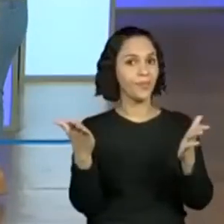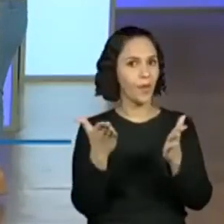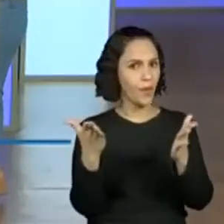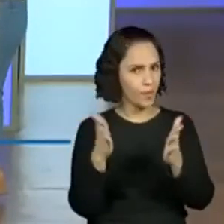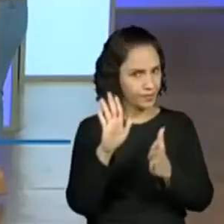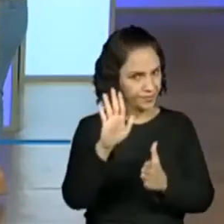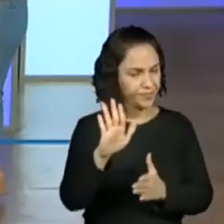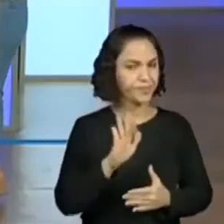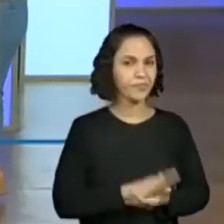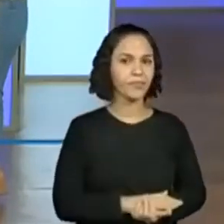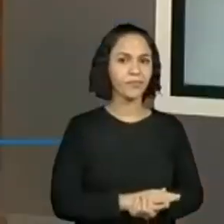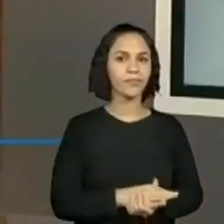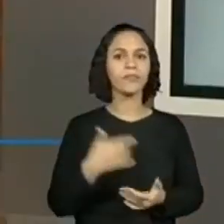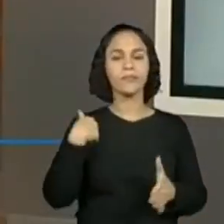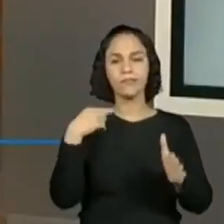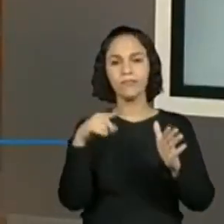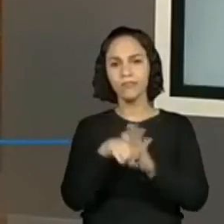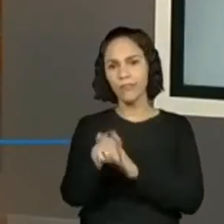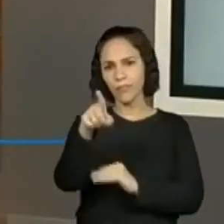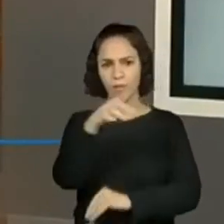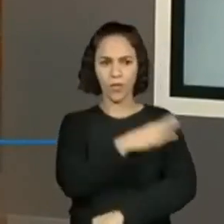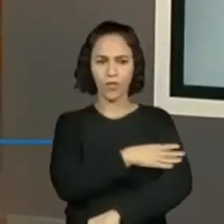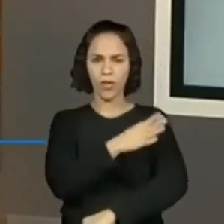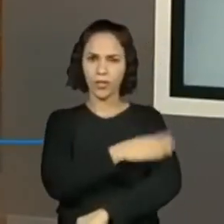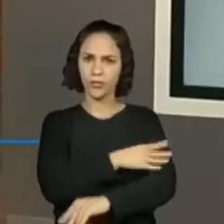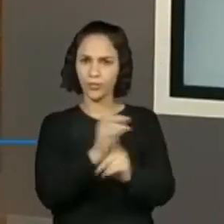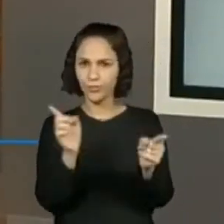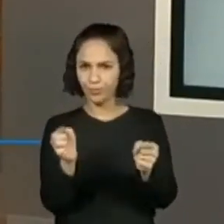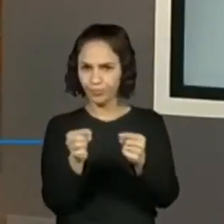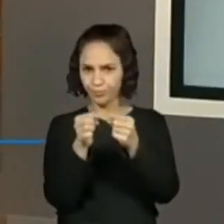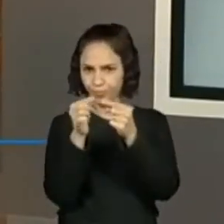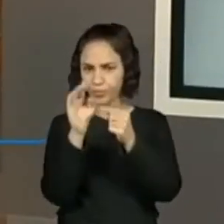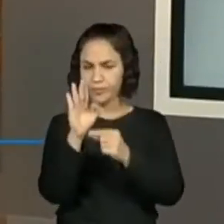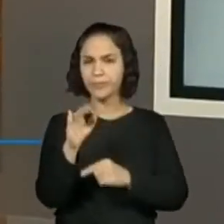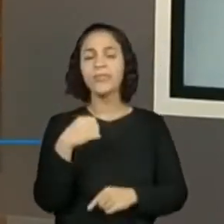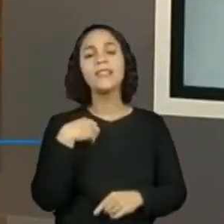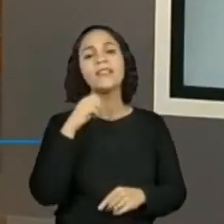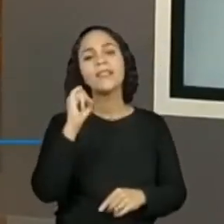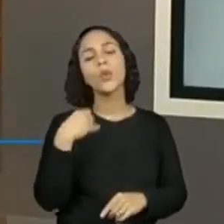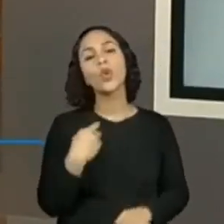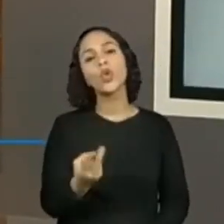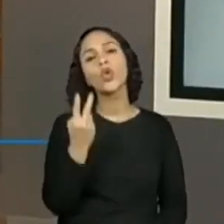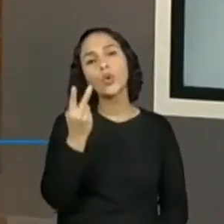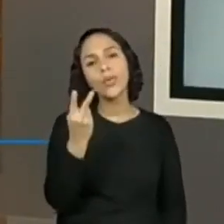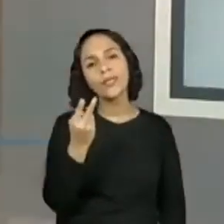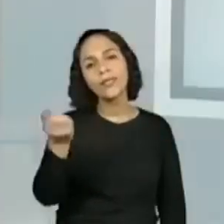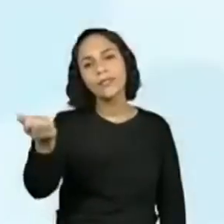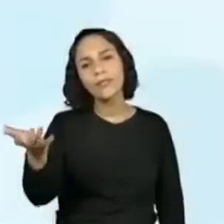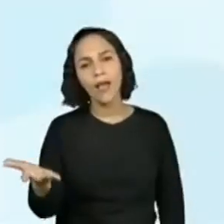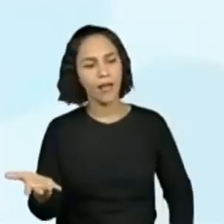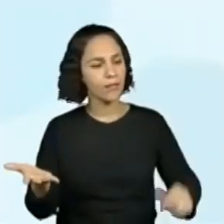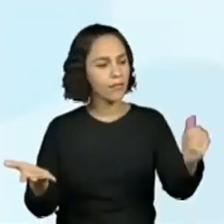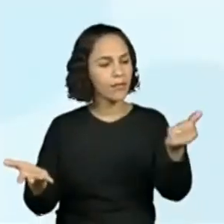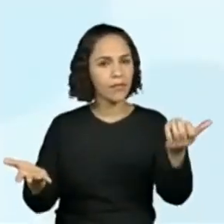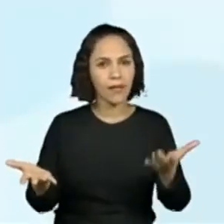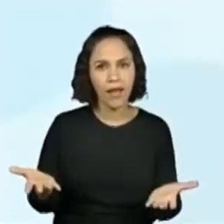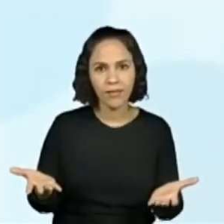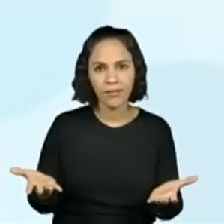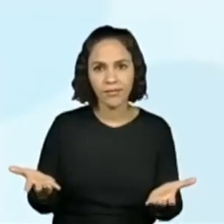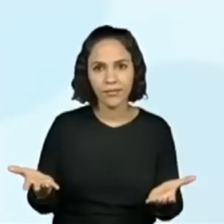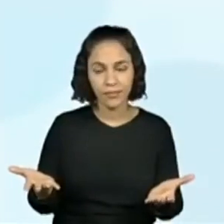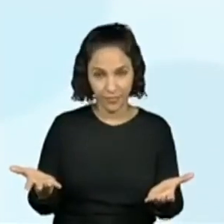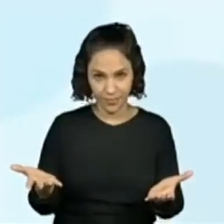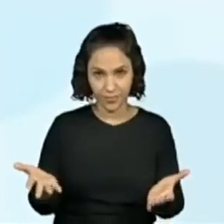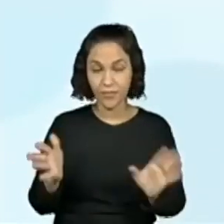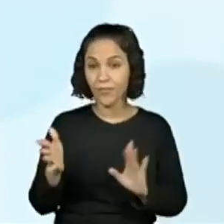Agora, essa a perguntinha para você aí do quarto ano, certo? E se eu lançar dois dados? No lançamento